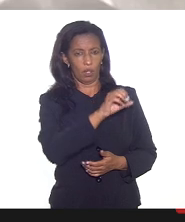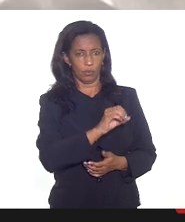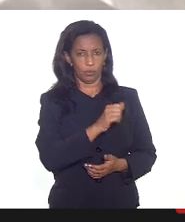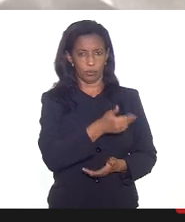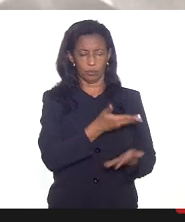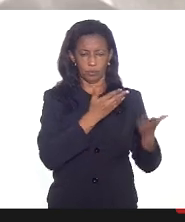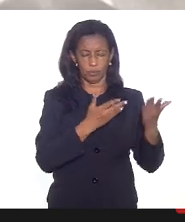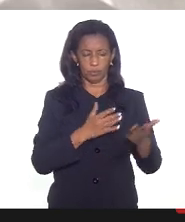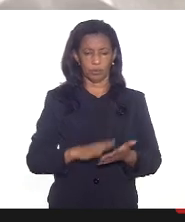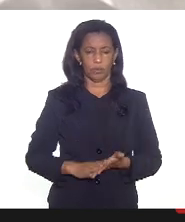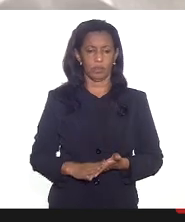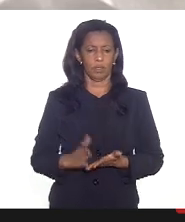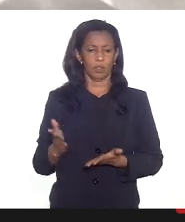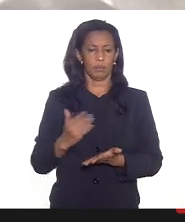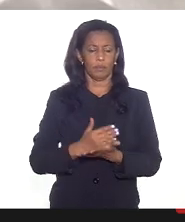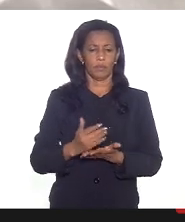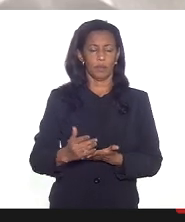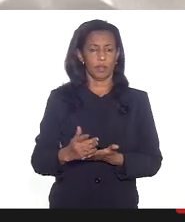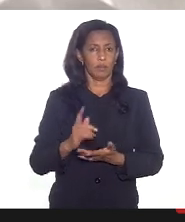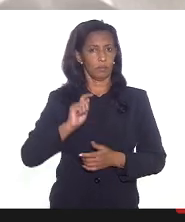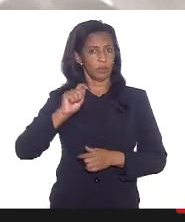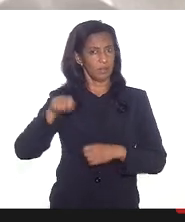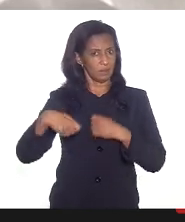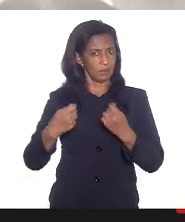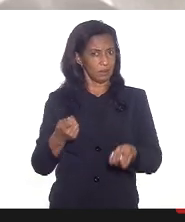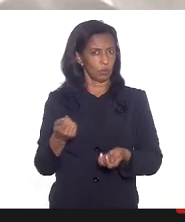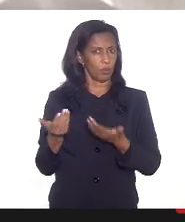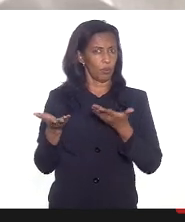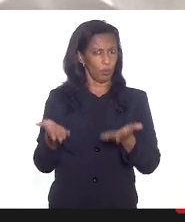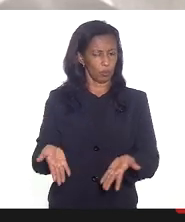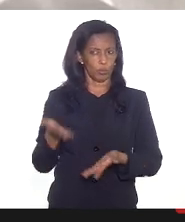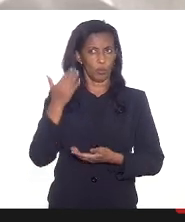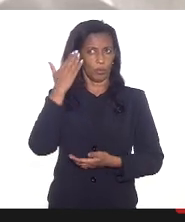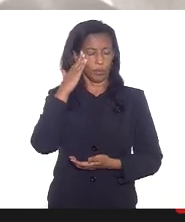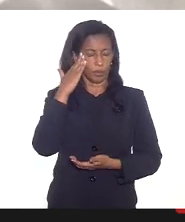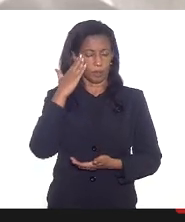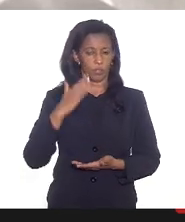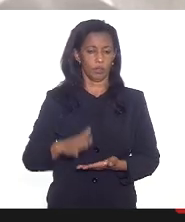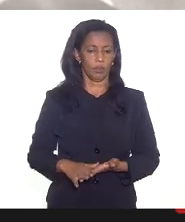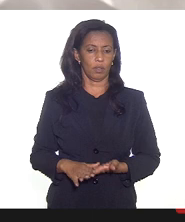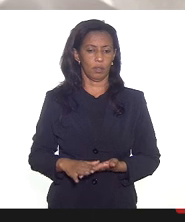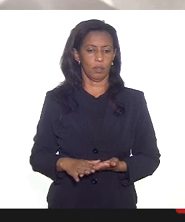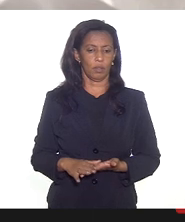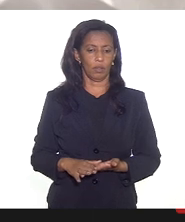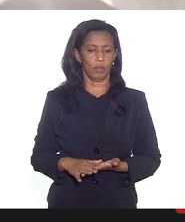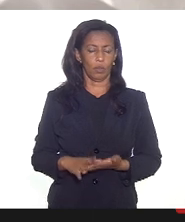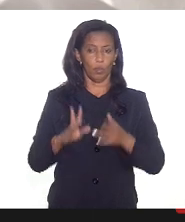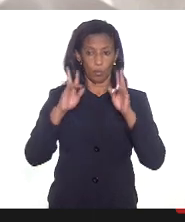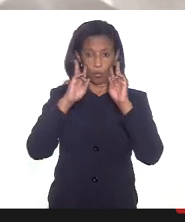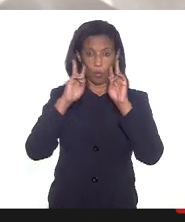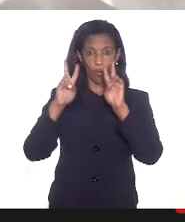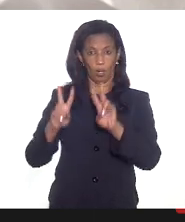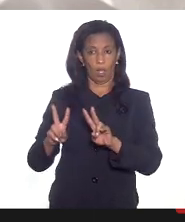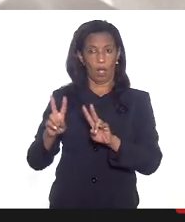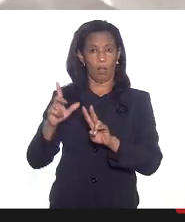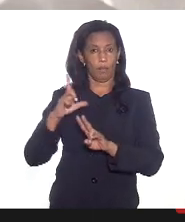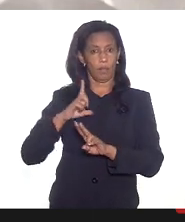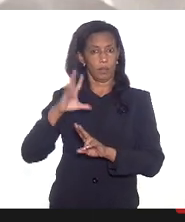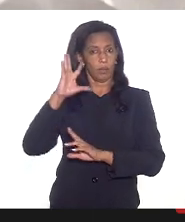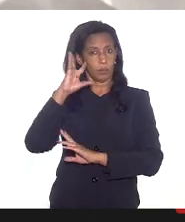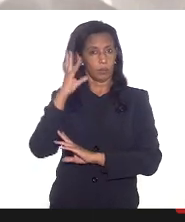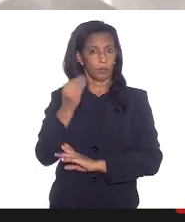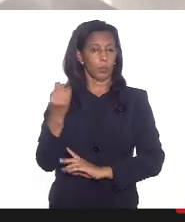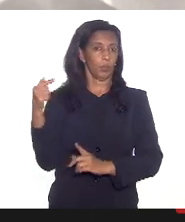que pelo menos sinalizou no meu entendimento um olhar para que tenhamos decisões